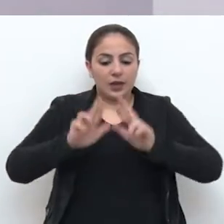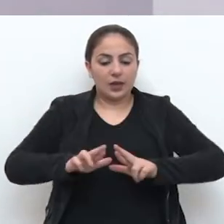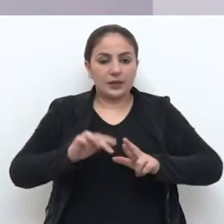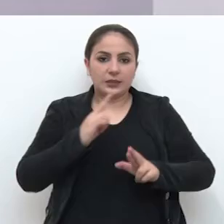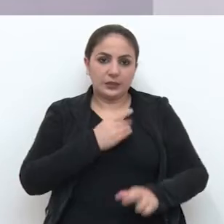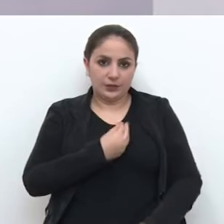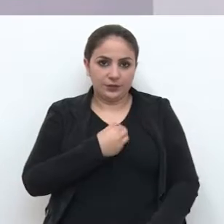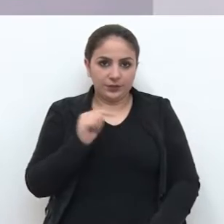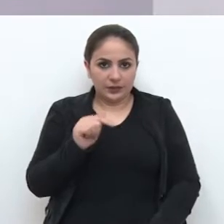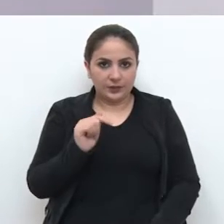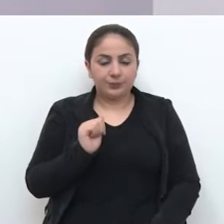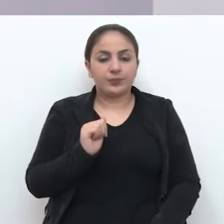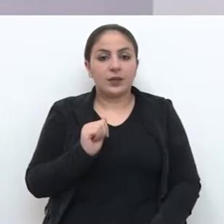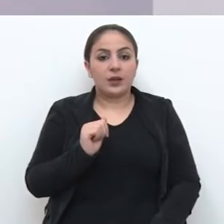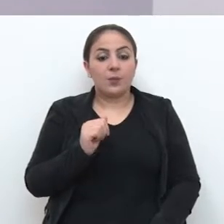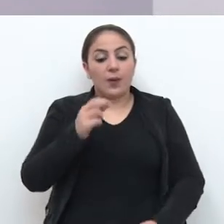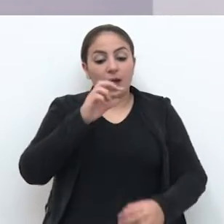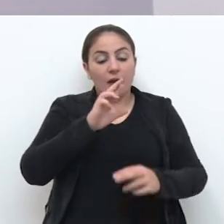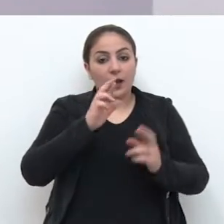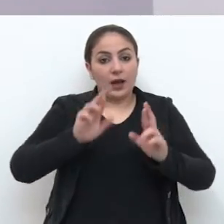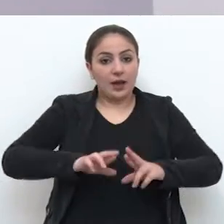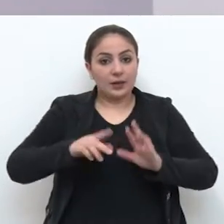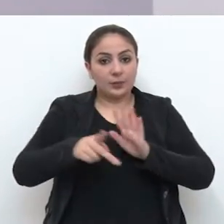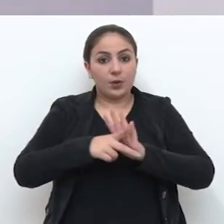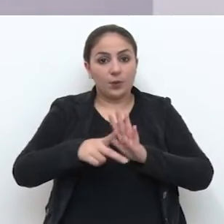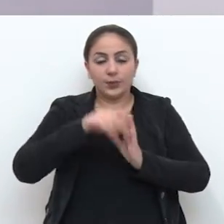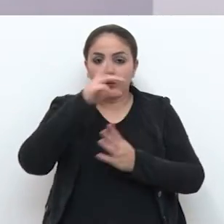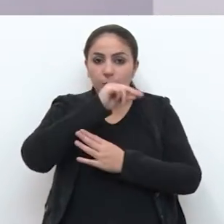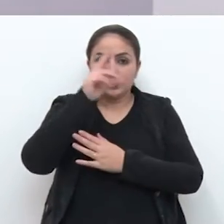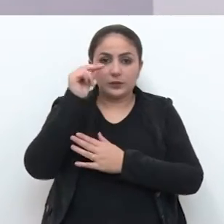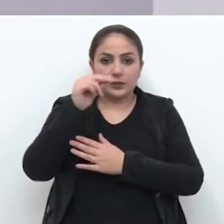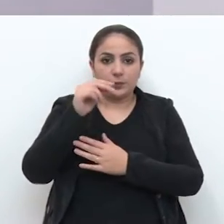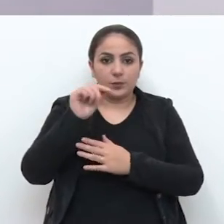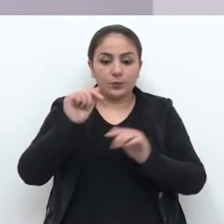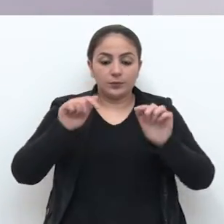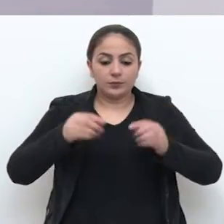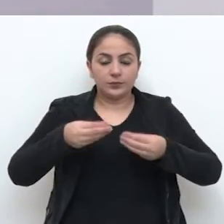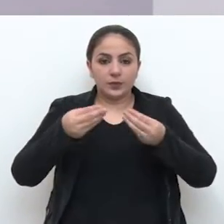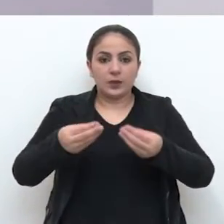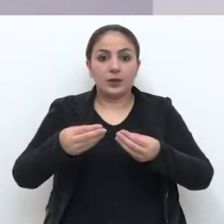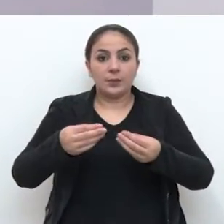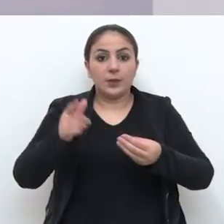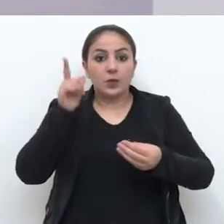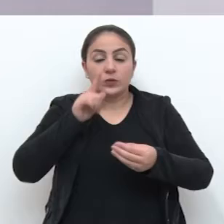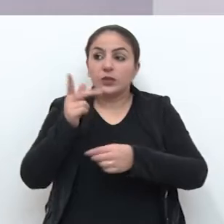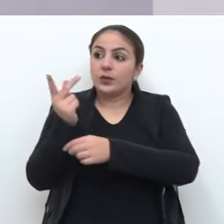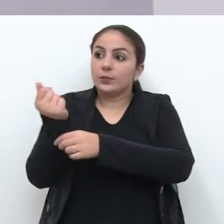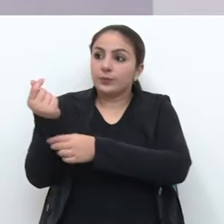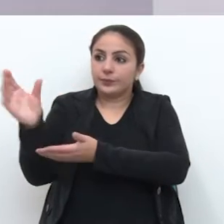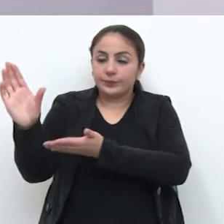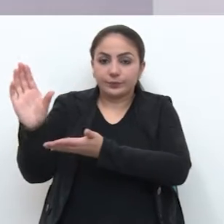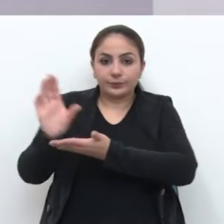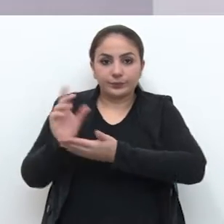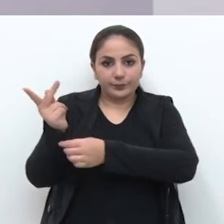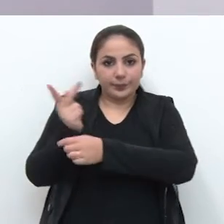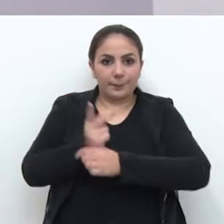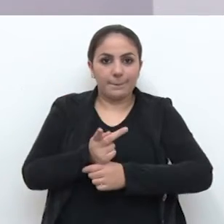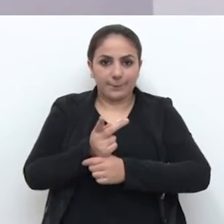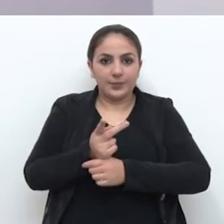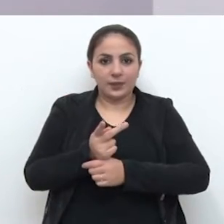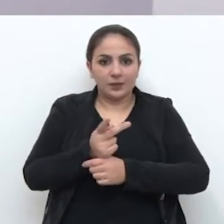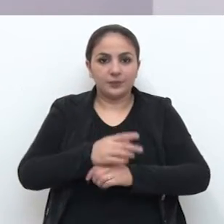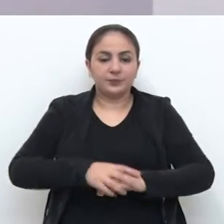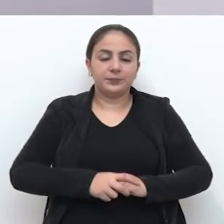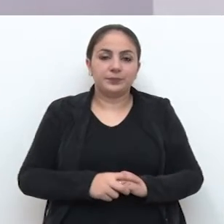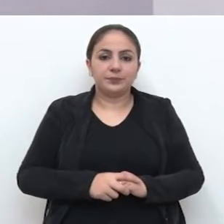sediada, que é uma área do município, que foi concedida, para buscar financiamentos e, dessa forma, aumentar a sua produção e gerar